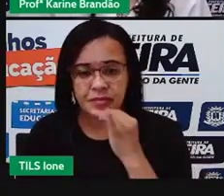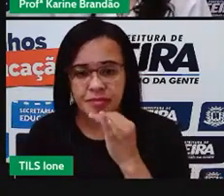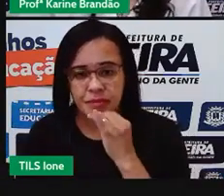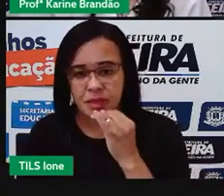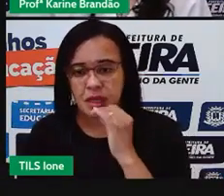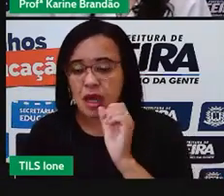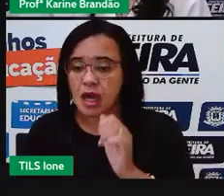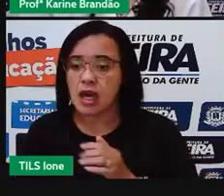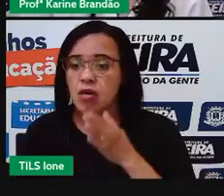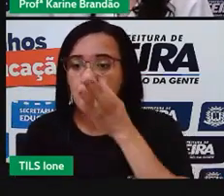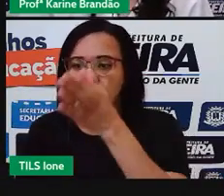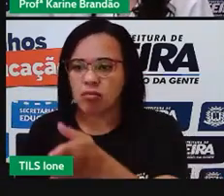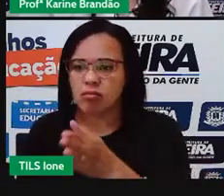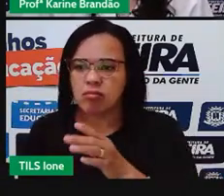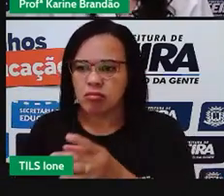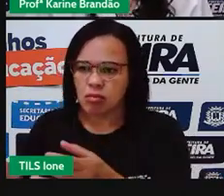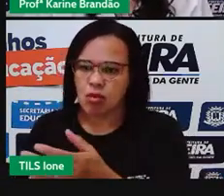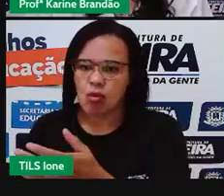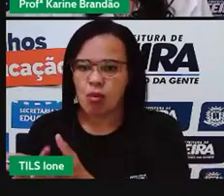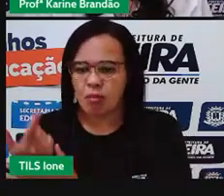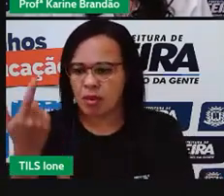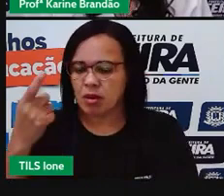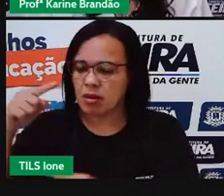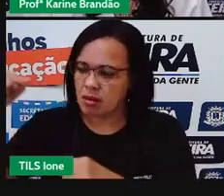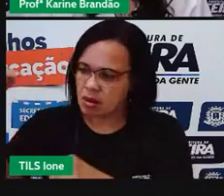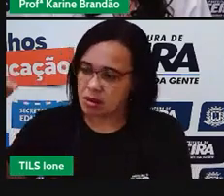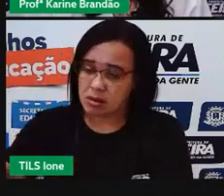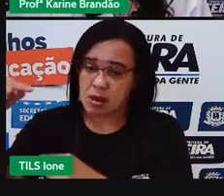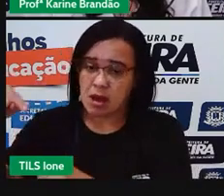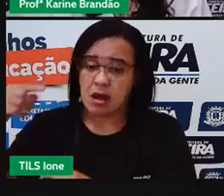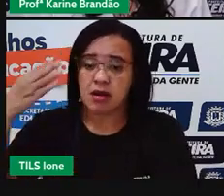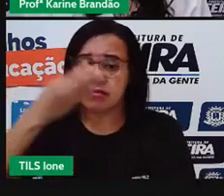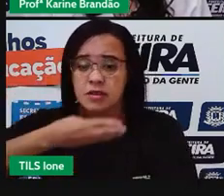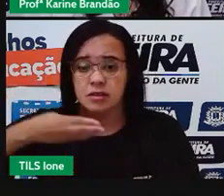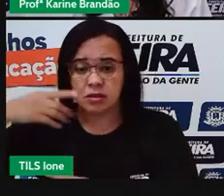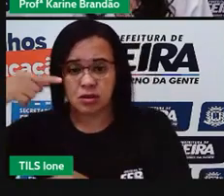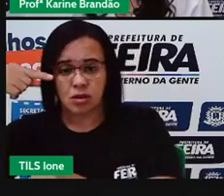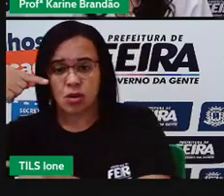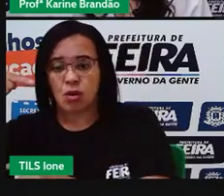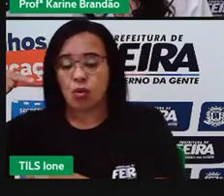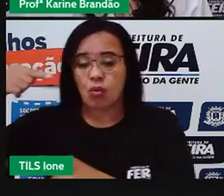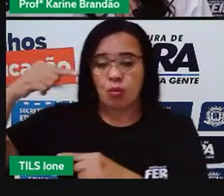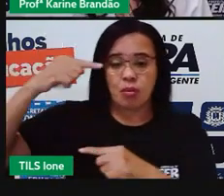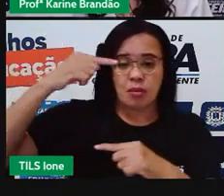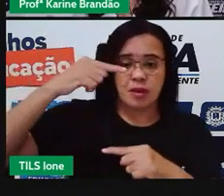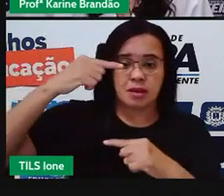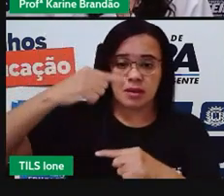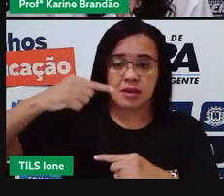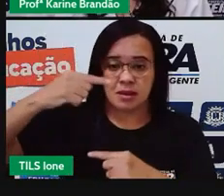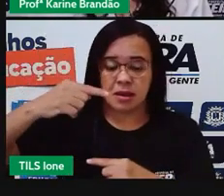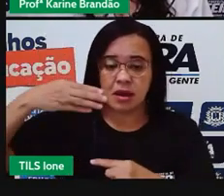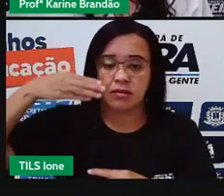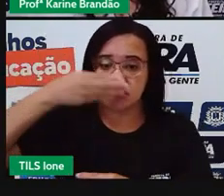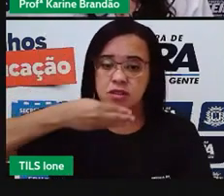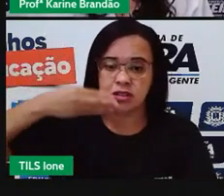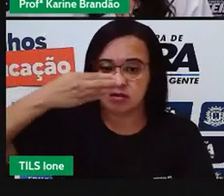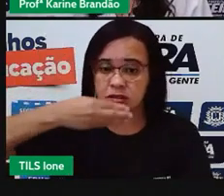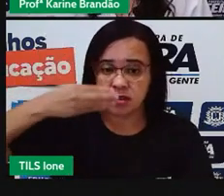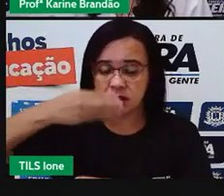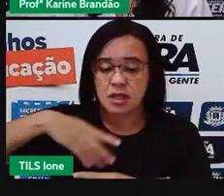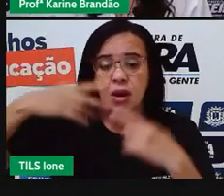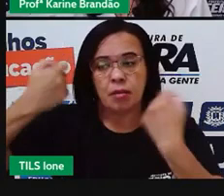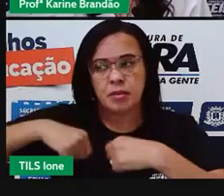uma garrafa de Guaraná, por exemplo, eu tenho que pensar em como